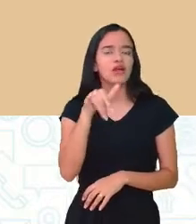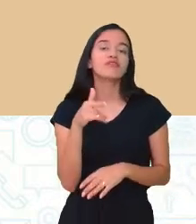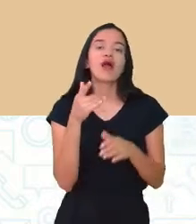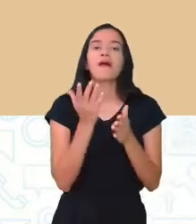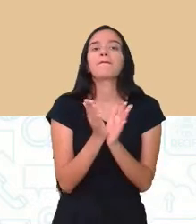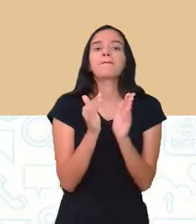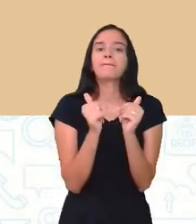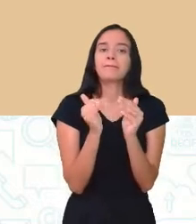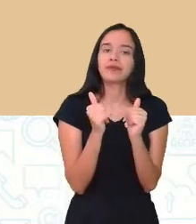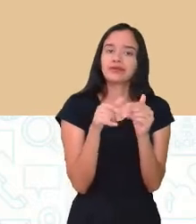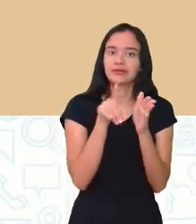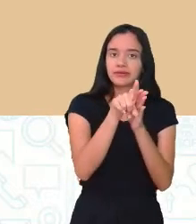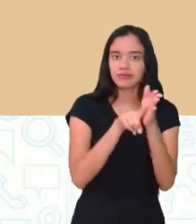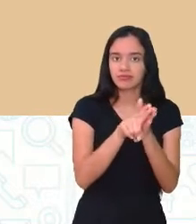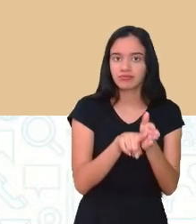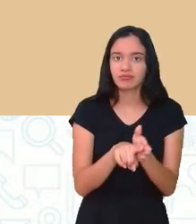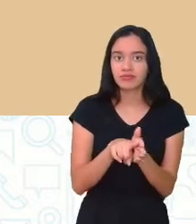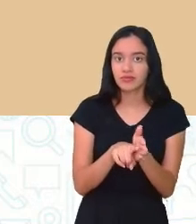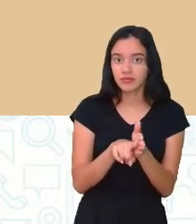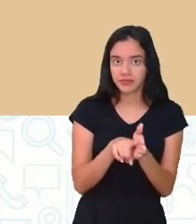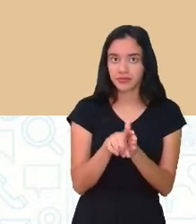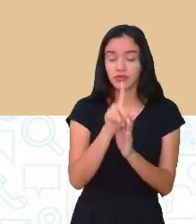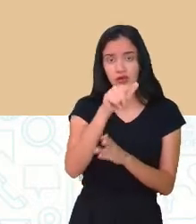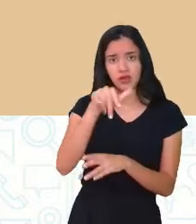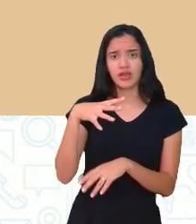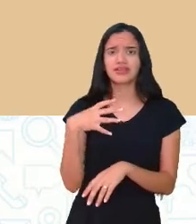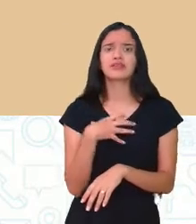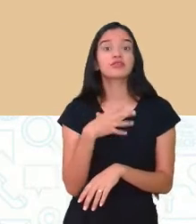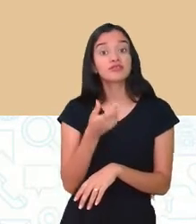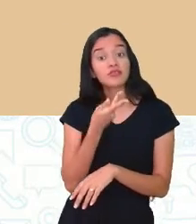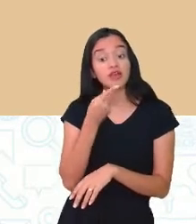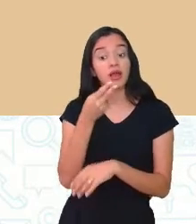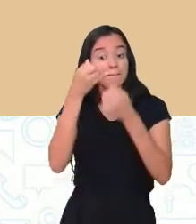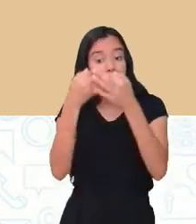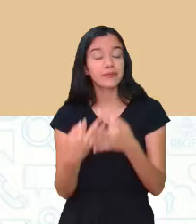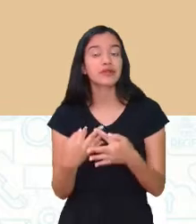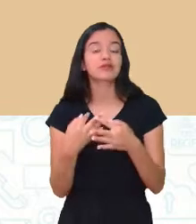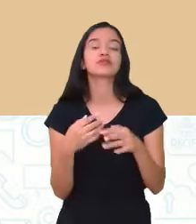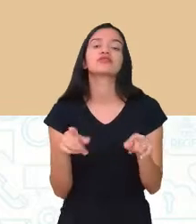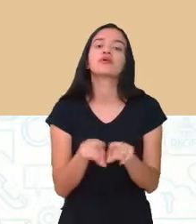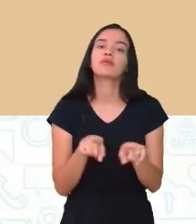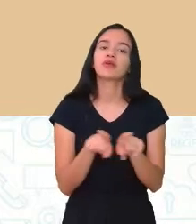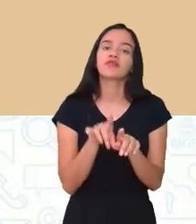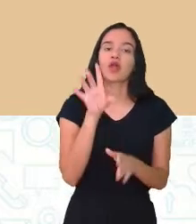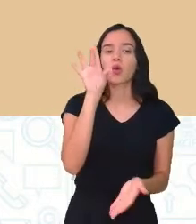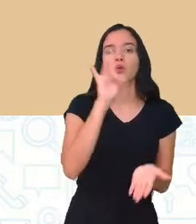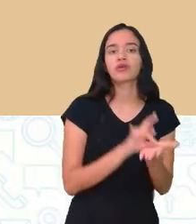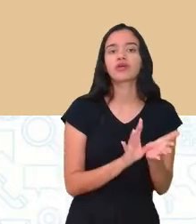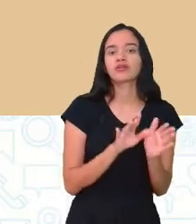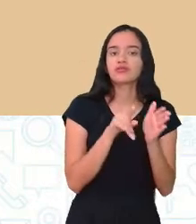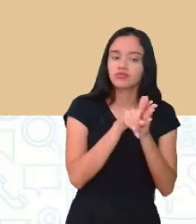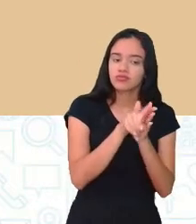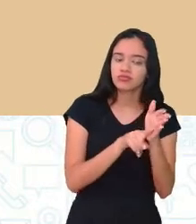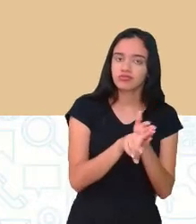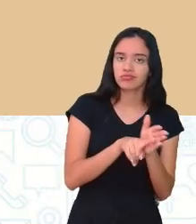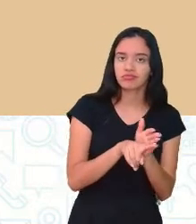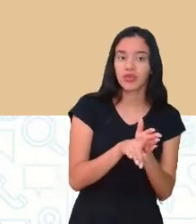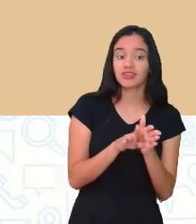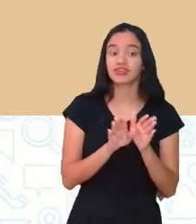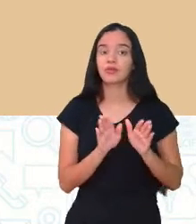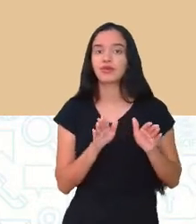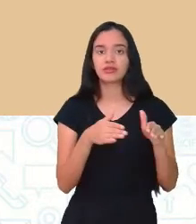análise desse sintoma, de acordo com o sintoma que você está dizendo, e vai confirmar isso por meio de exames